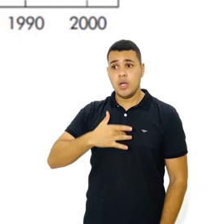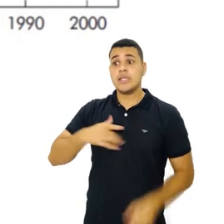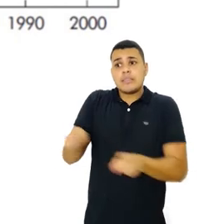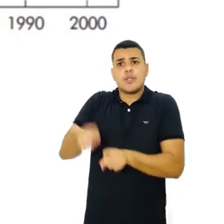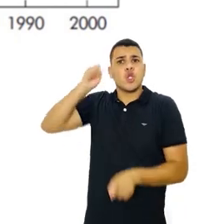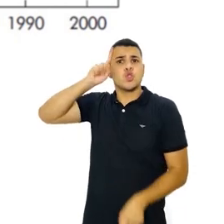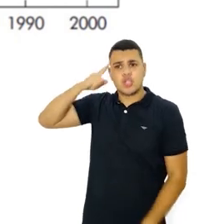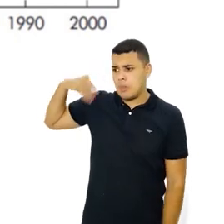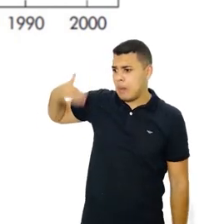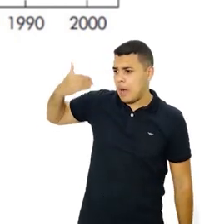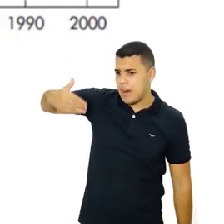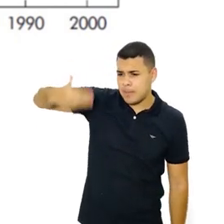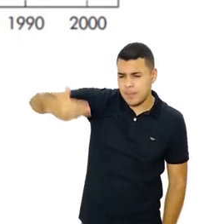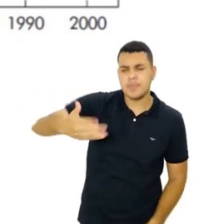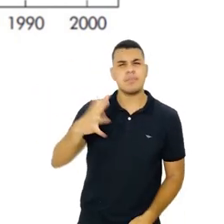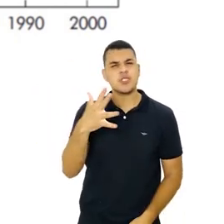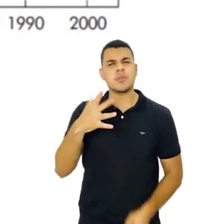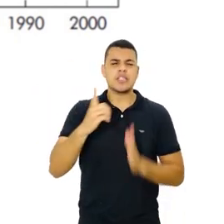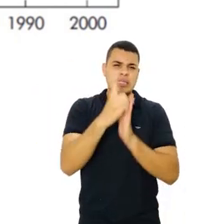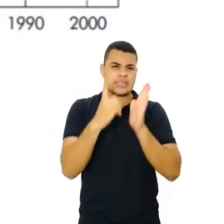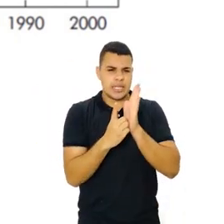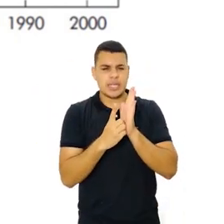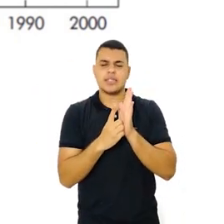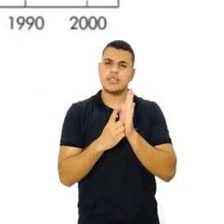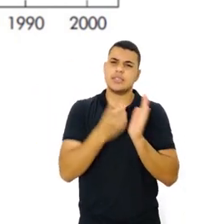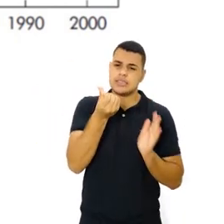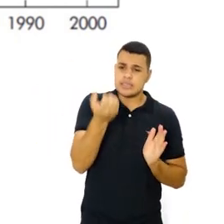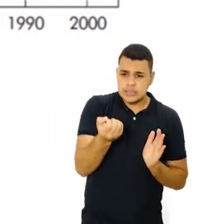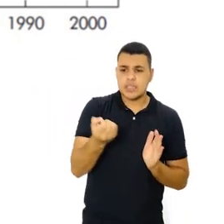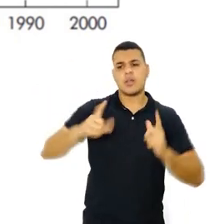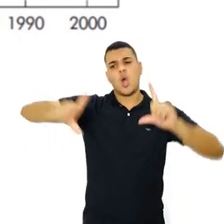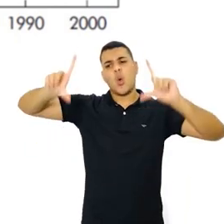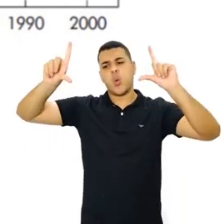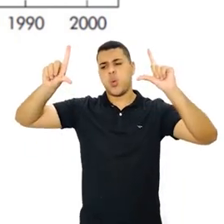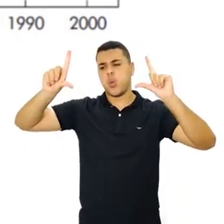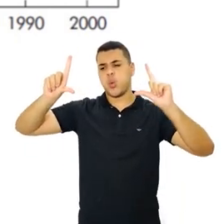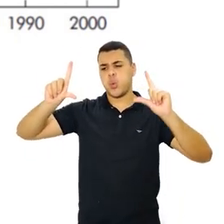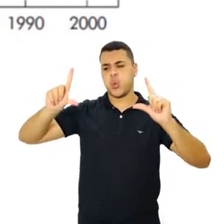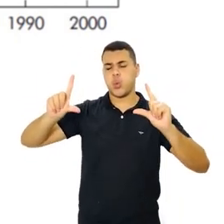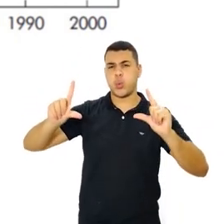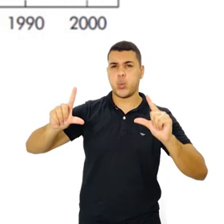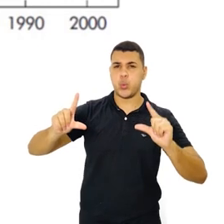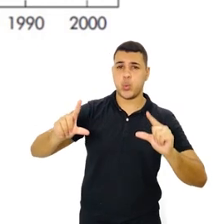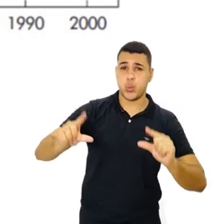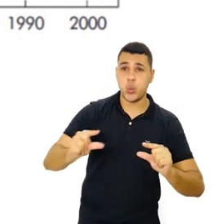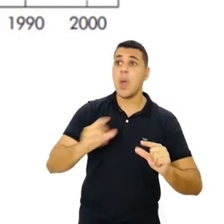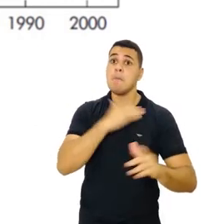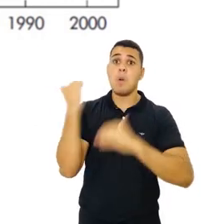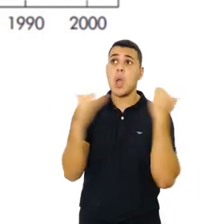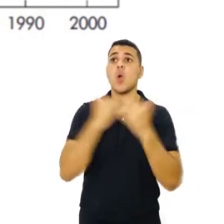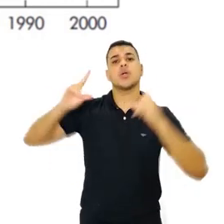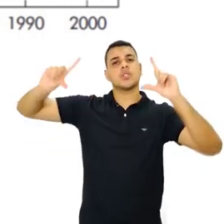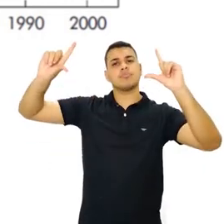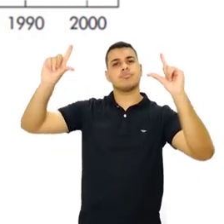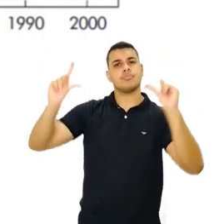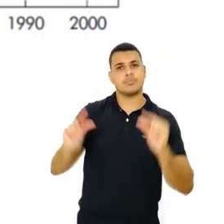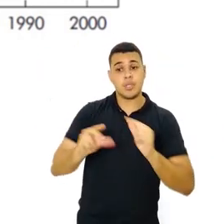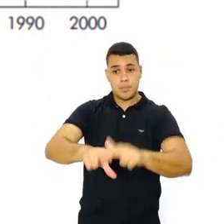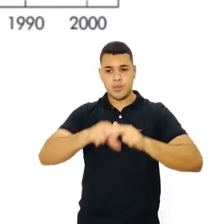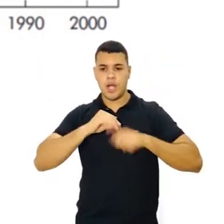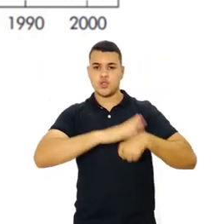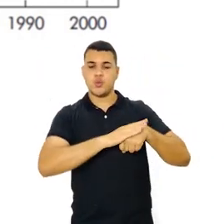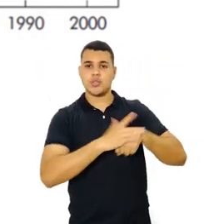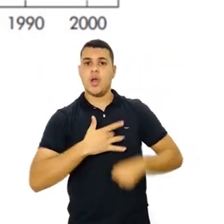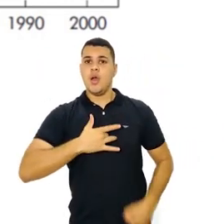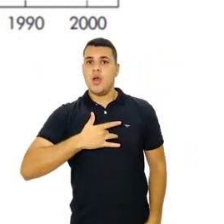elevada e praticamente constante. Depois, por volta da década de 60, uma queda vertiginosa na